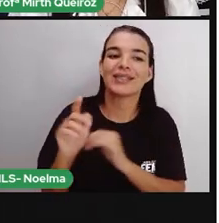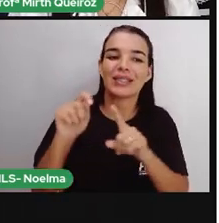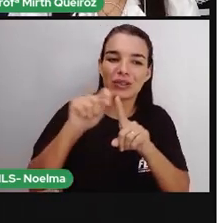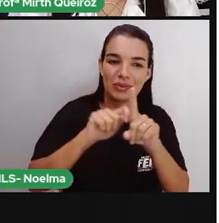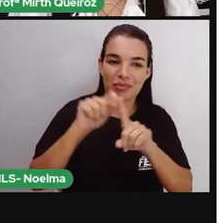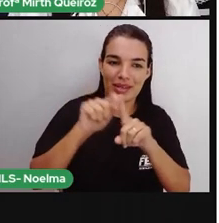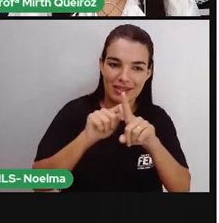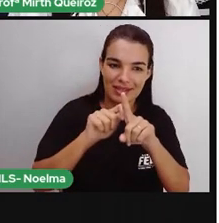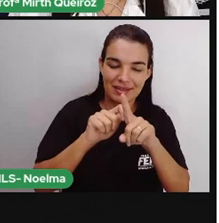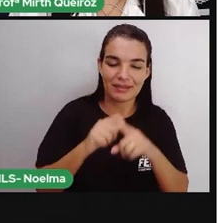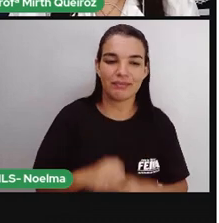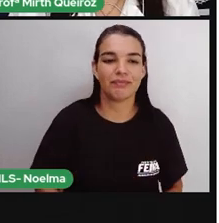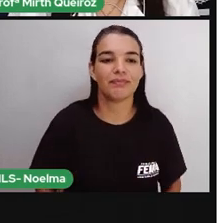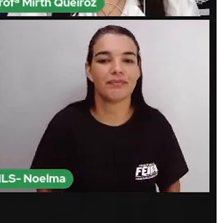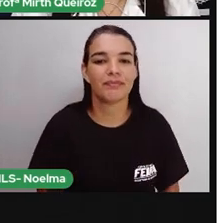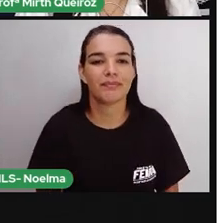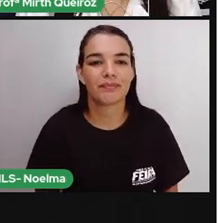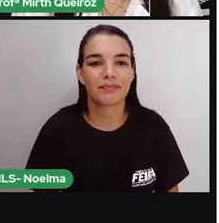no mês.